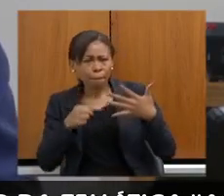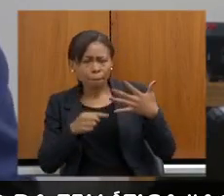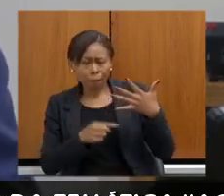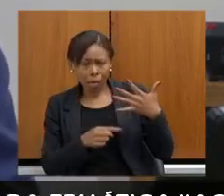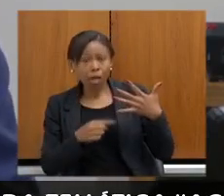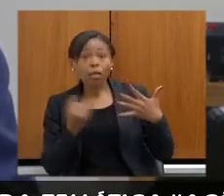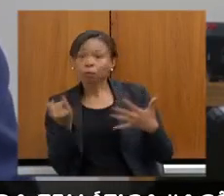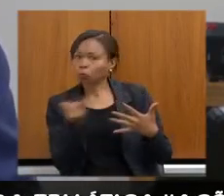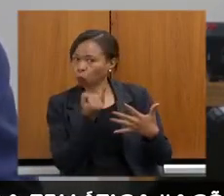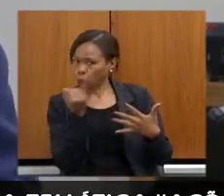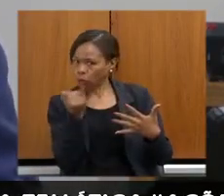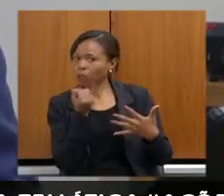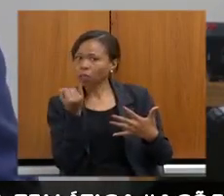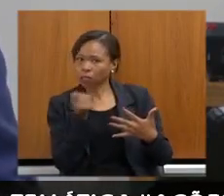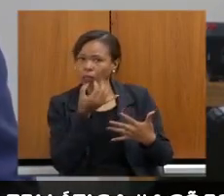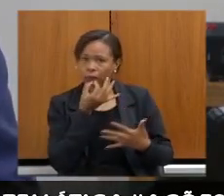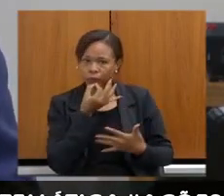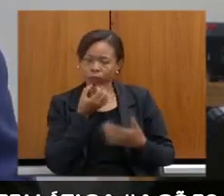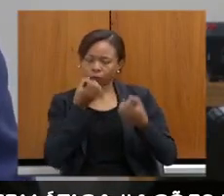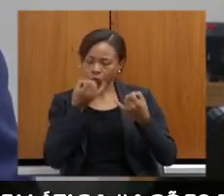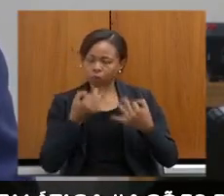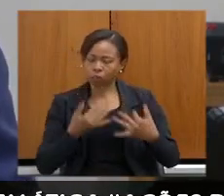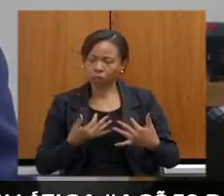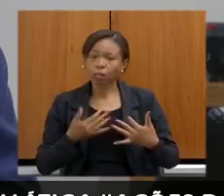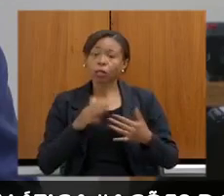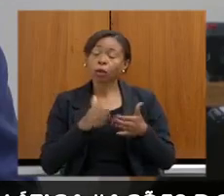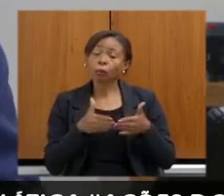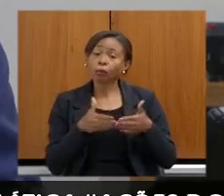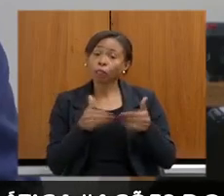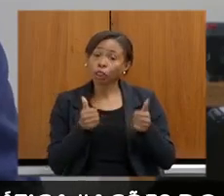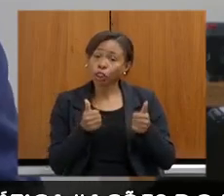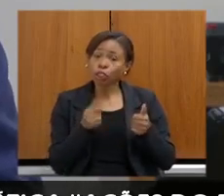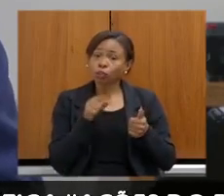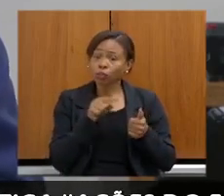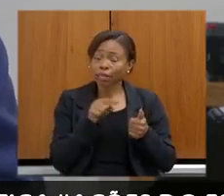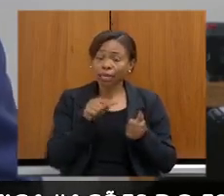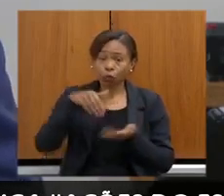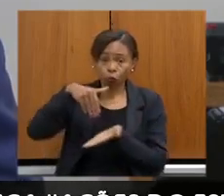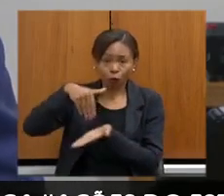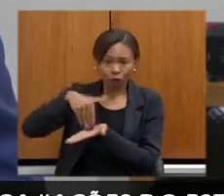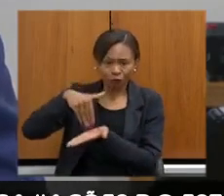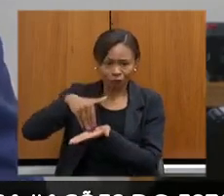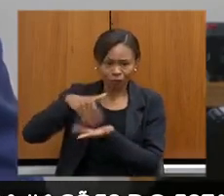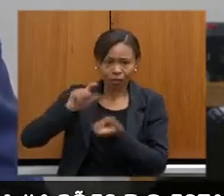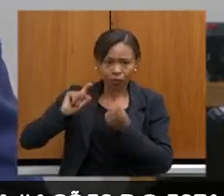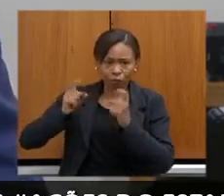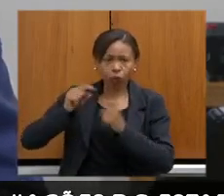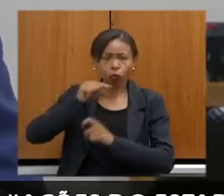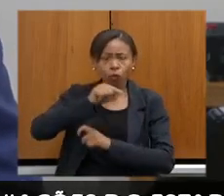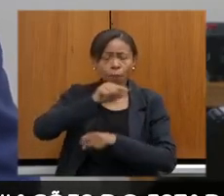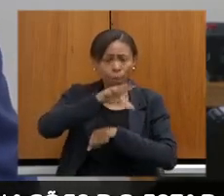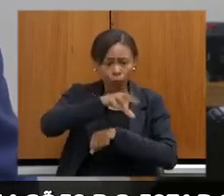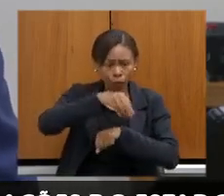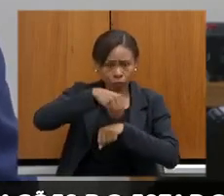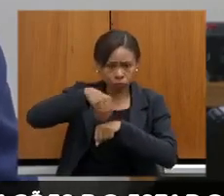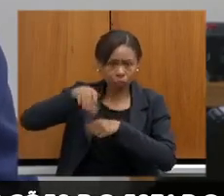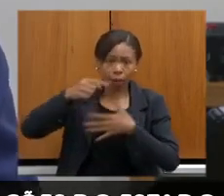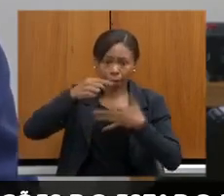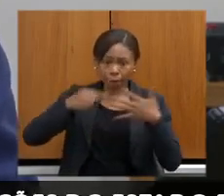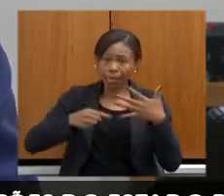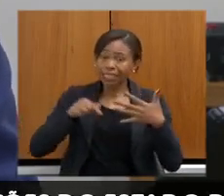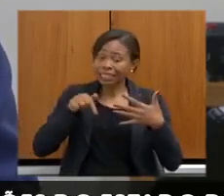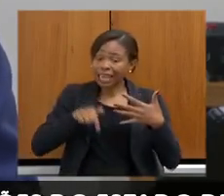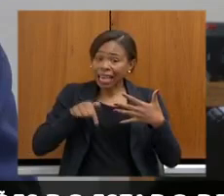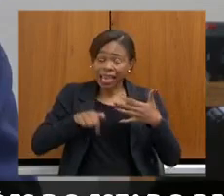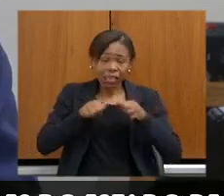considerações importantes. Eu queria pedir também ao senhor para que, ao final da reunião, o senhor possa passar essas considerações que não são afins